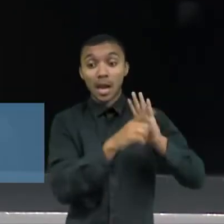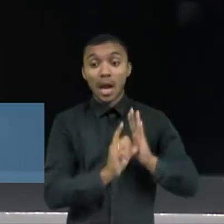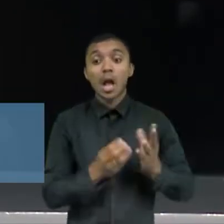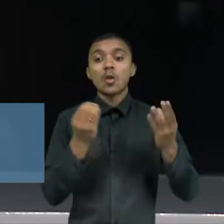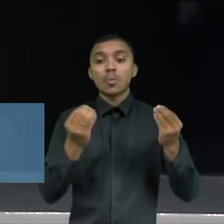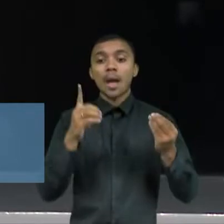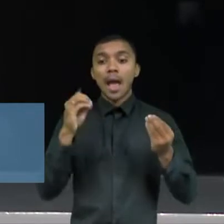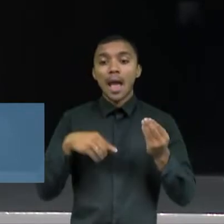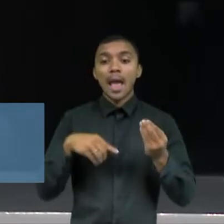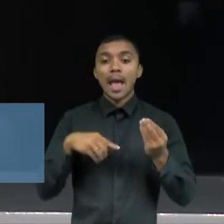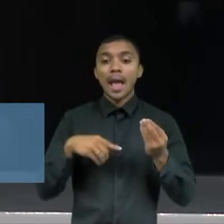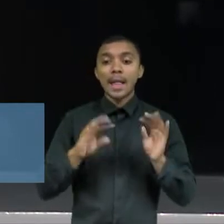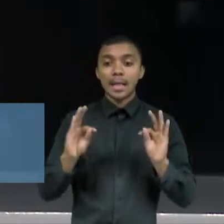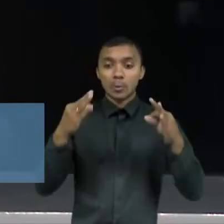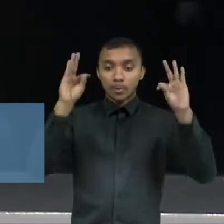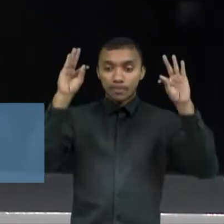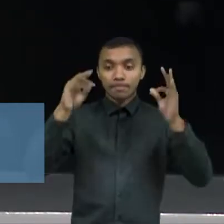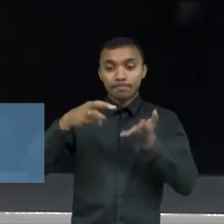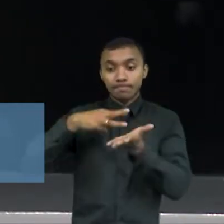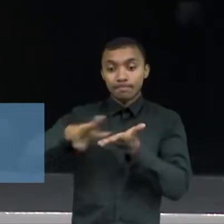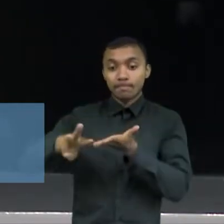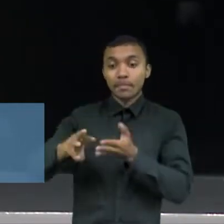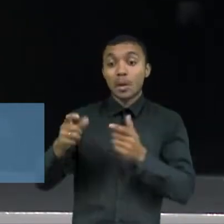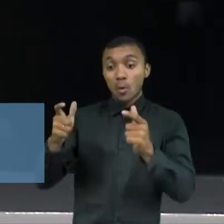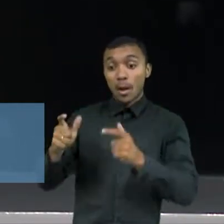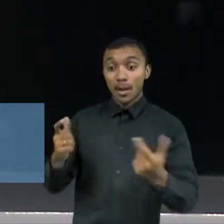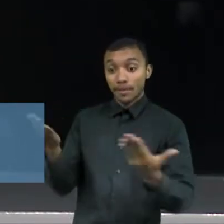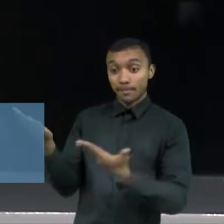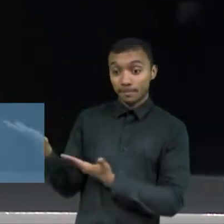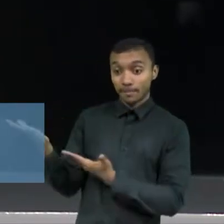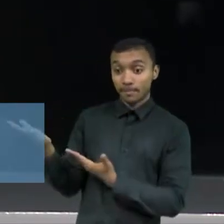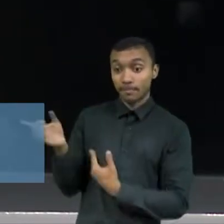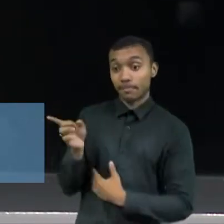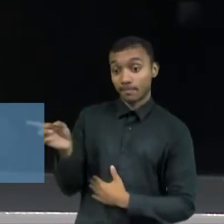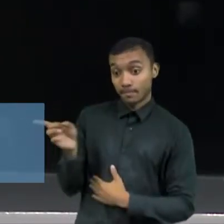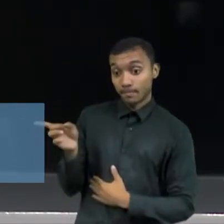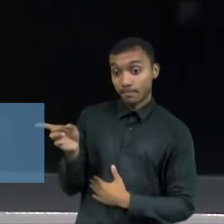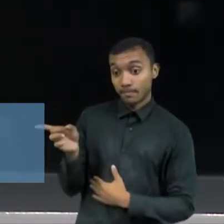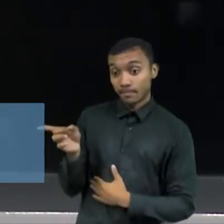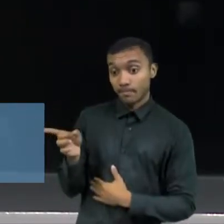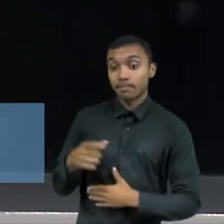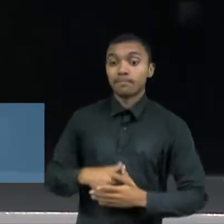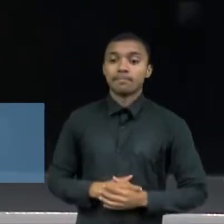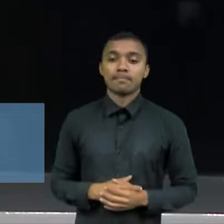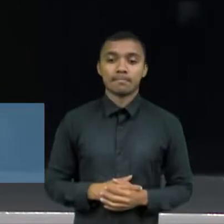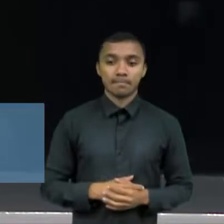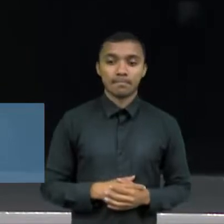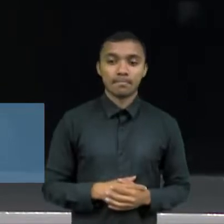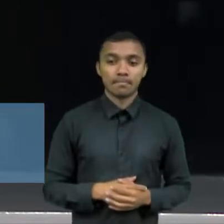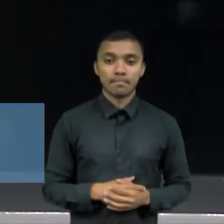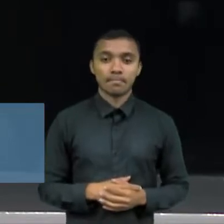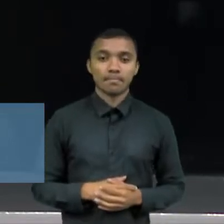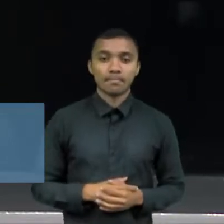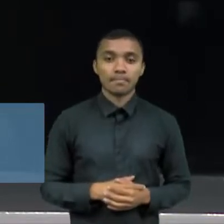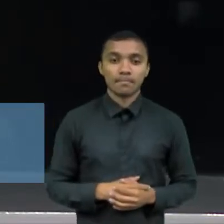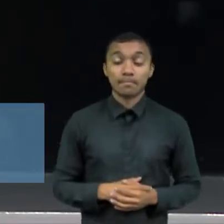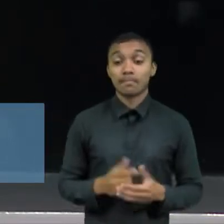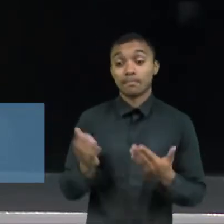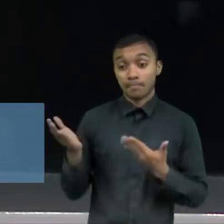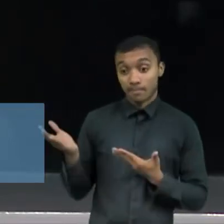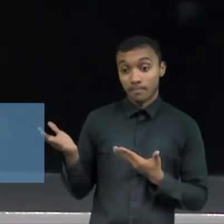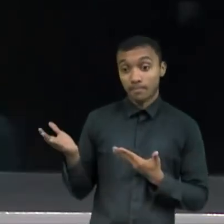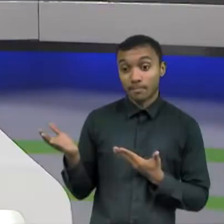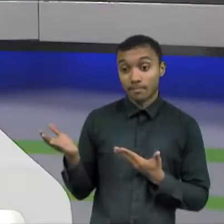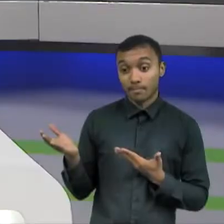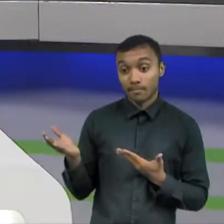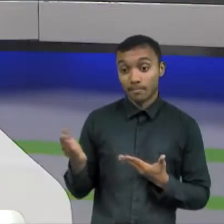eletrônica para o endereço precatório.trt7.jus.br